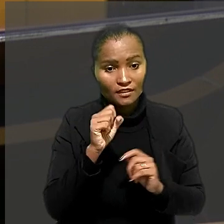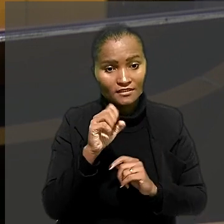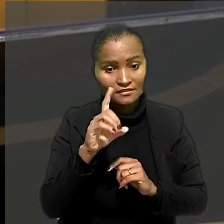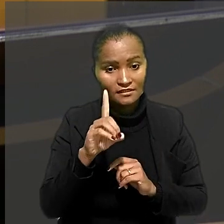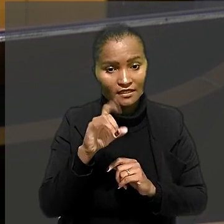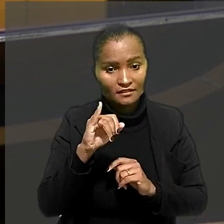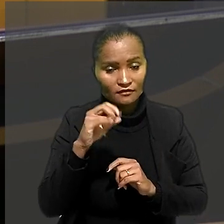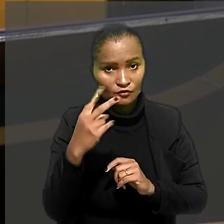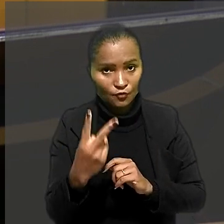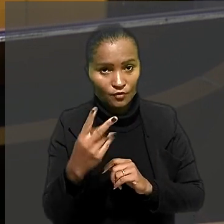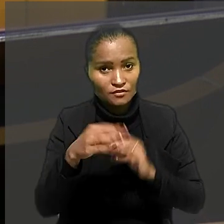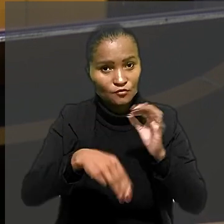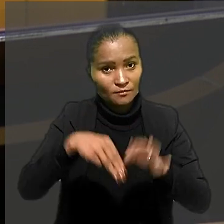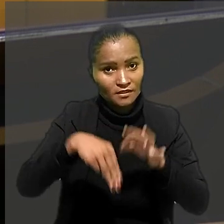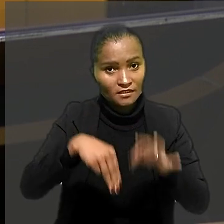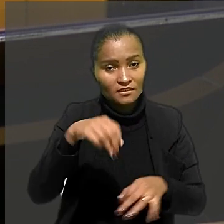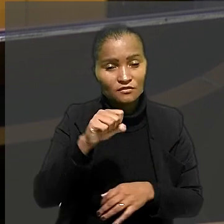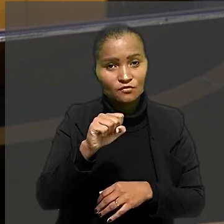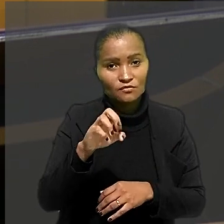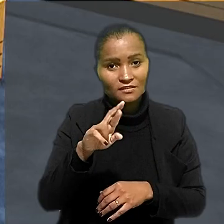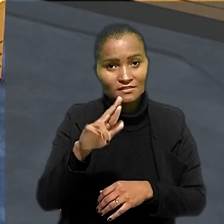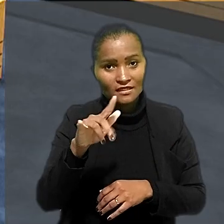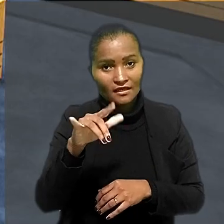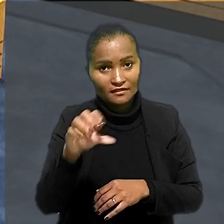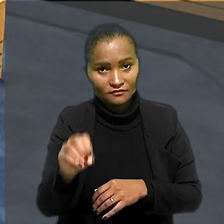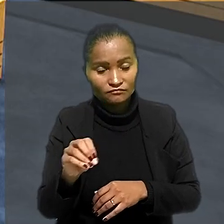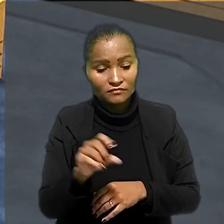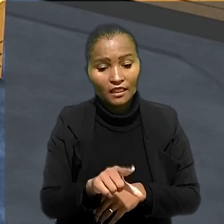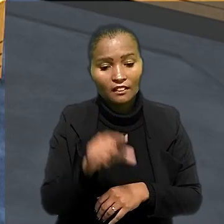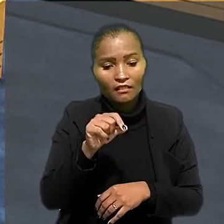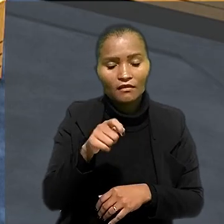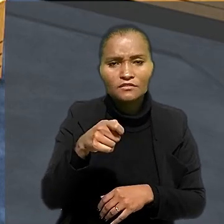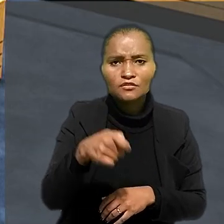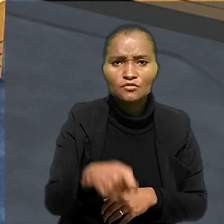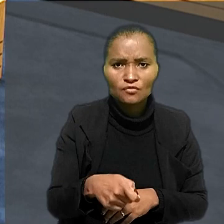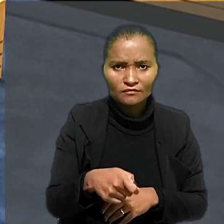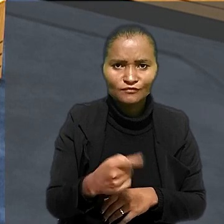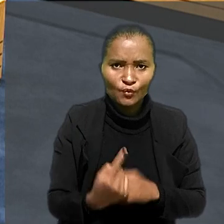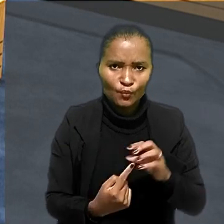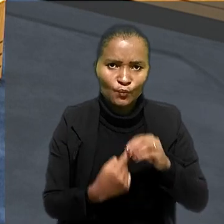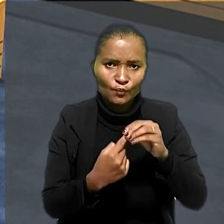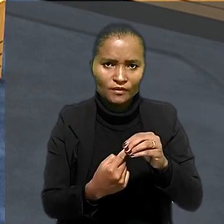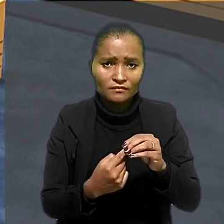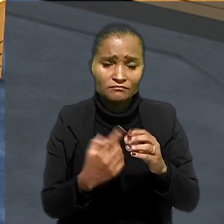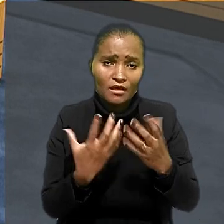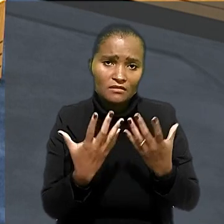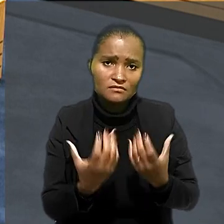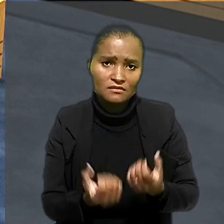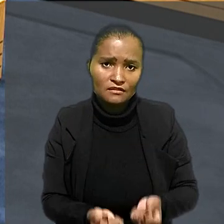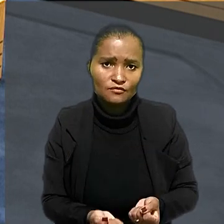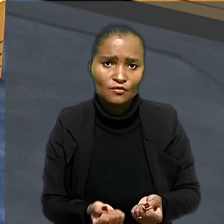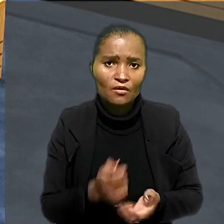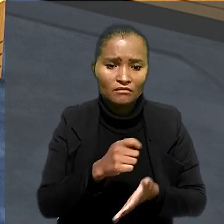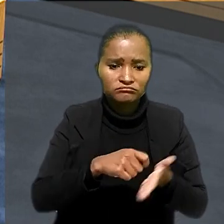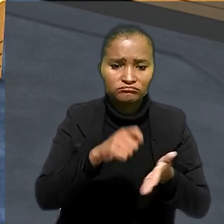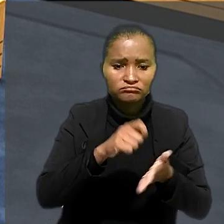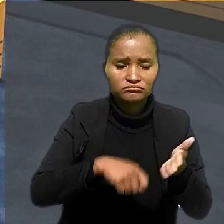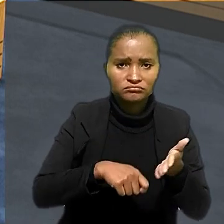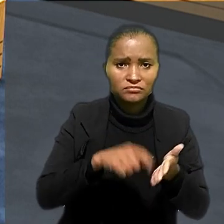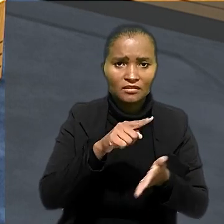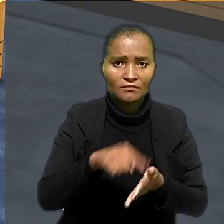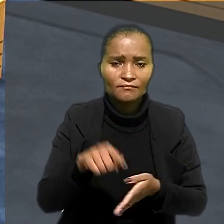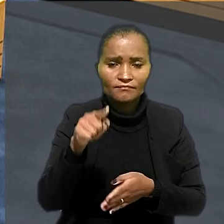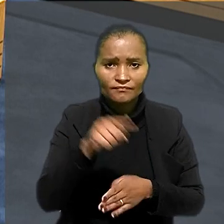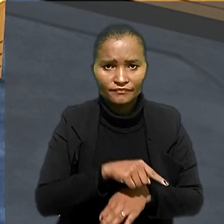na SDI 2 foi o ministro Sérgio Martins. Em decisão monocrática, ele havia acolhido a ação recisória e determinado a